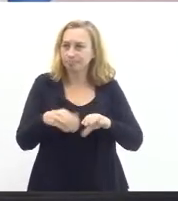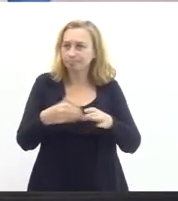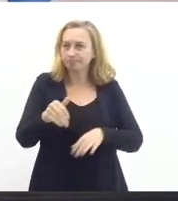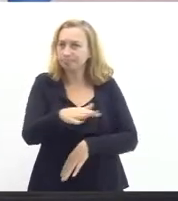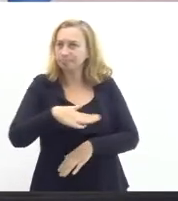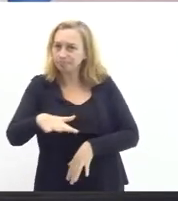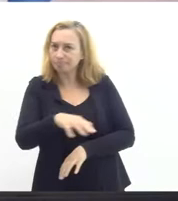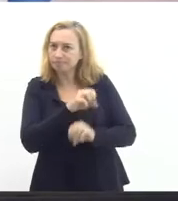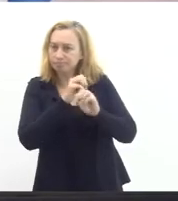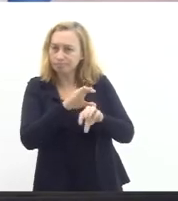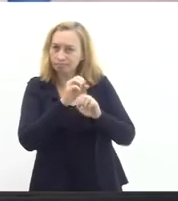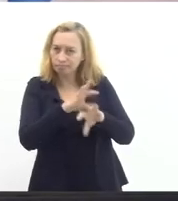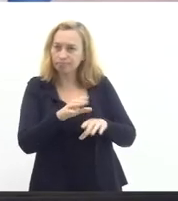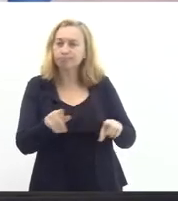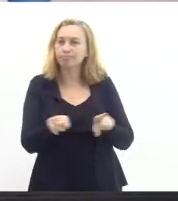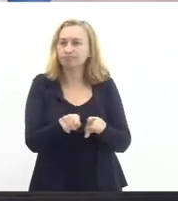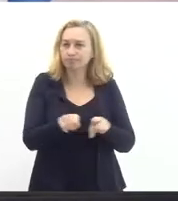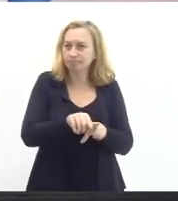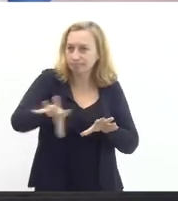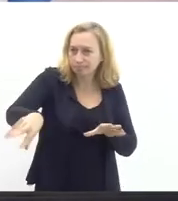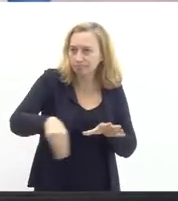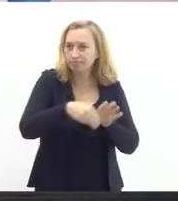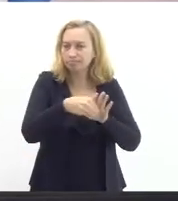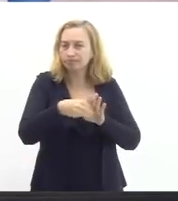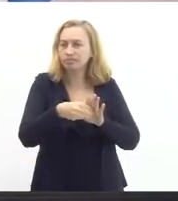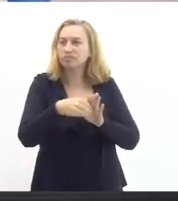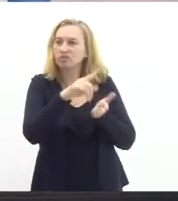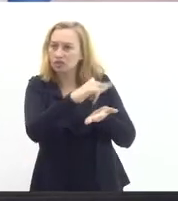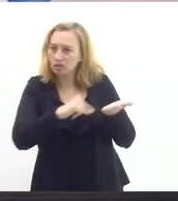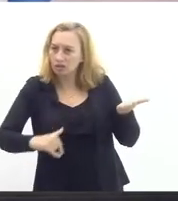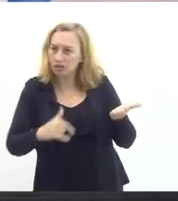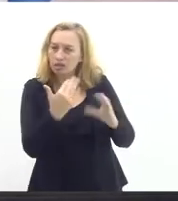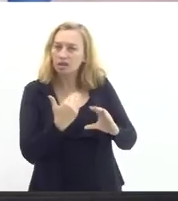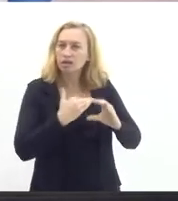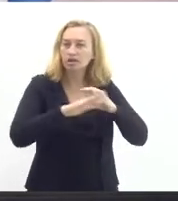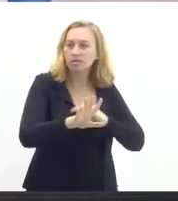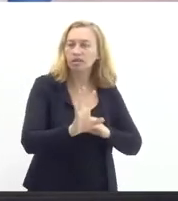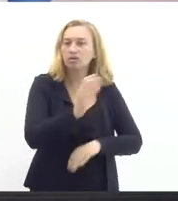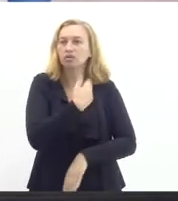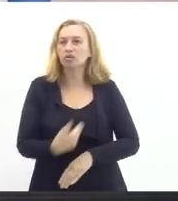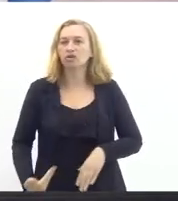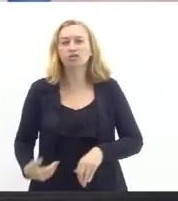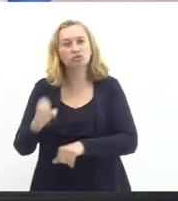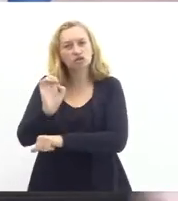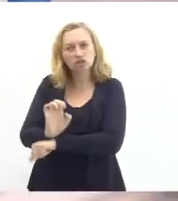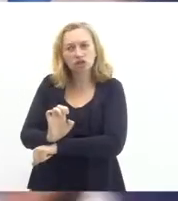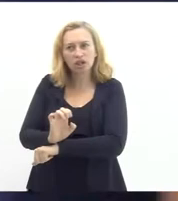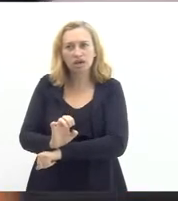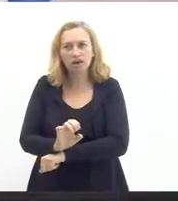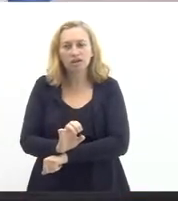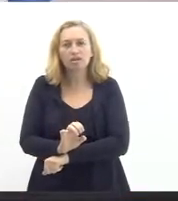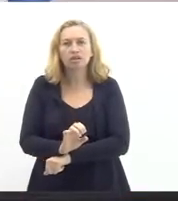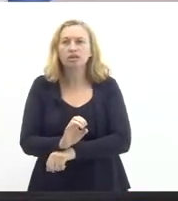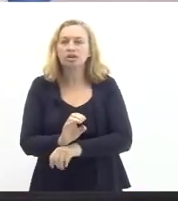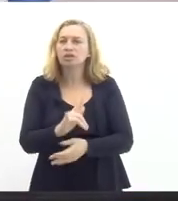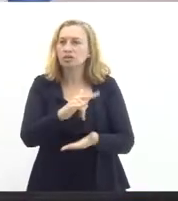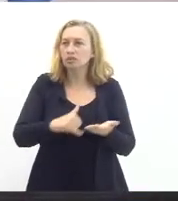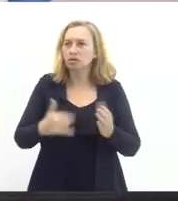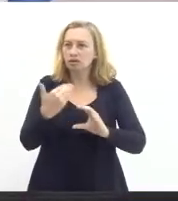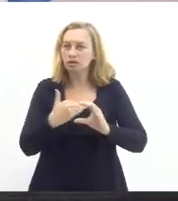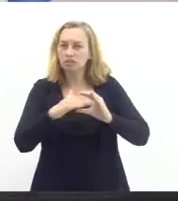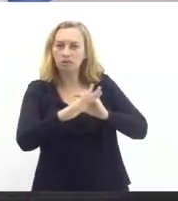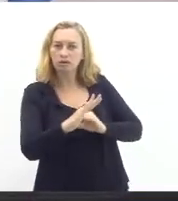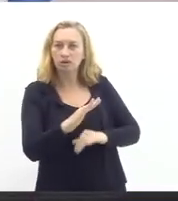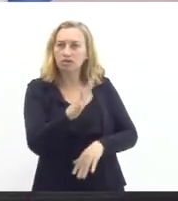de educação e foi incluído no documento encaminhado pelo governo do Estado para o governo federal a